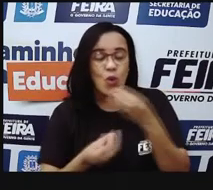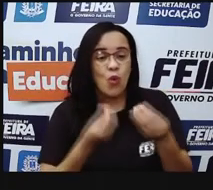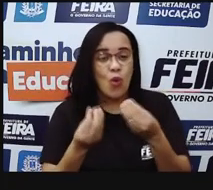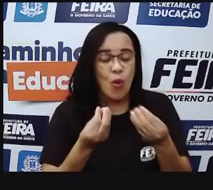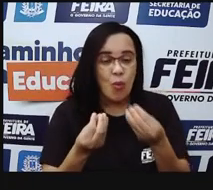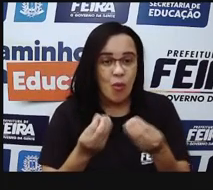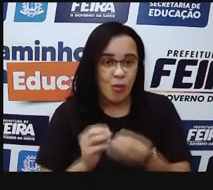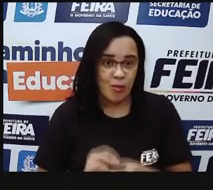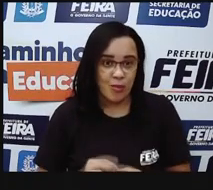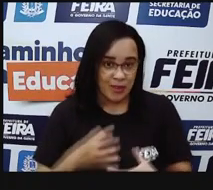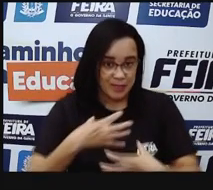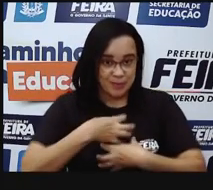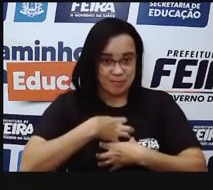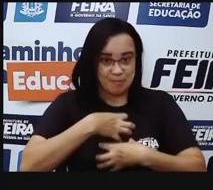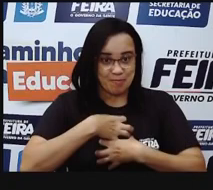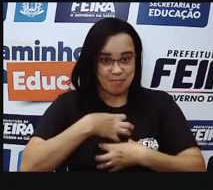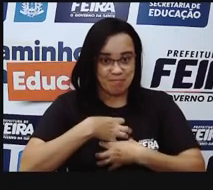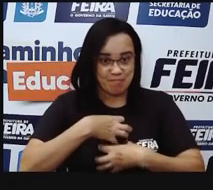estímulo